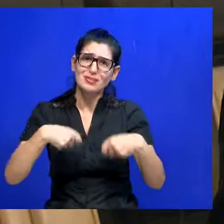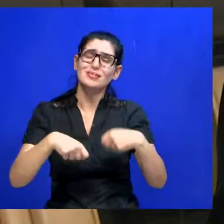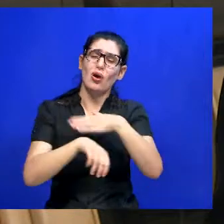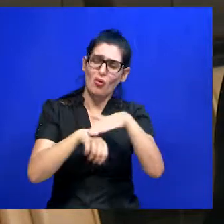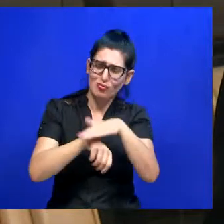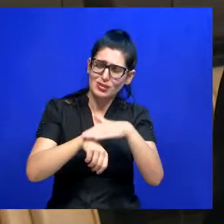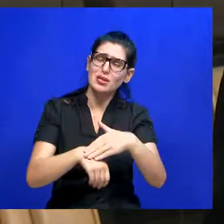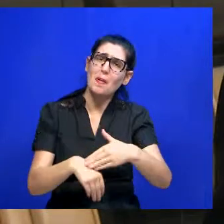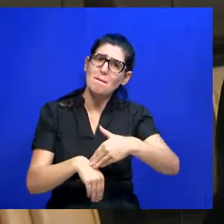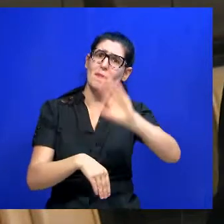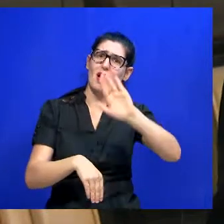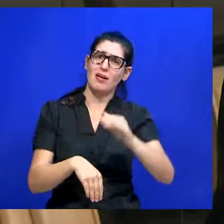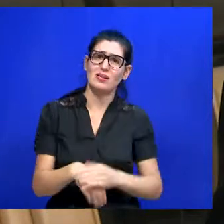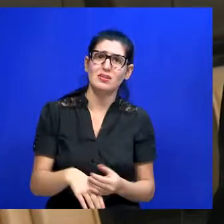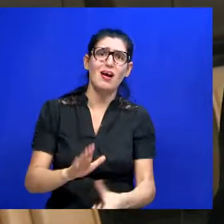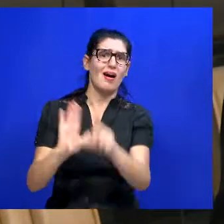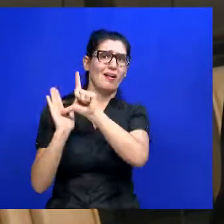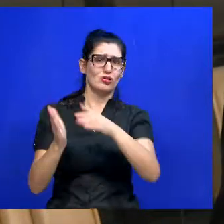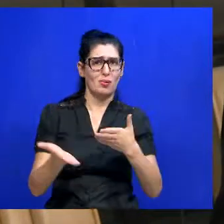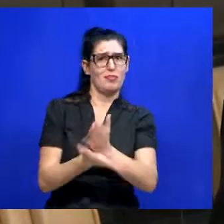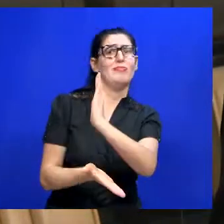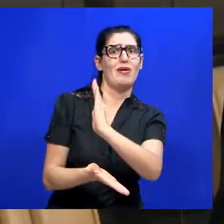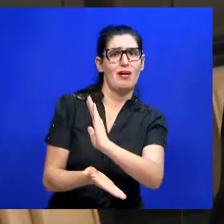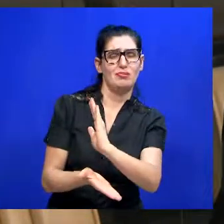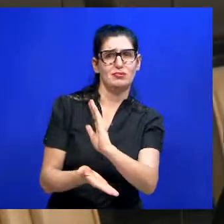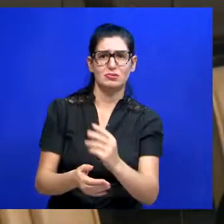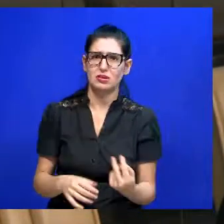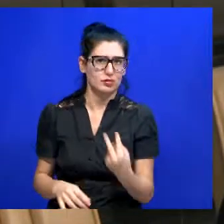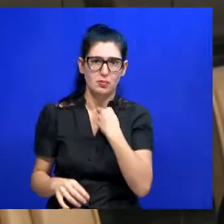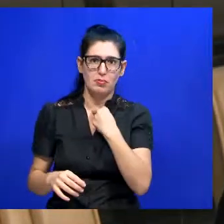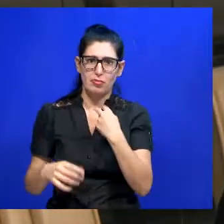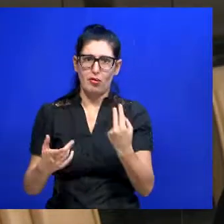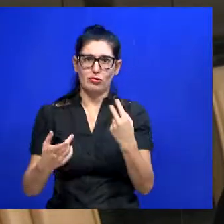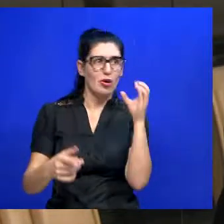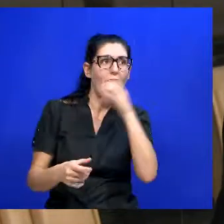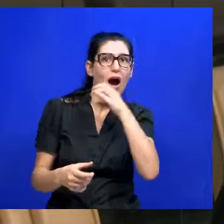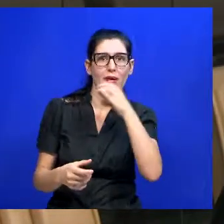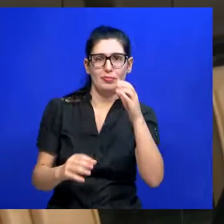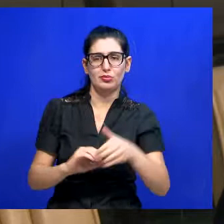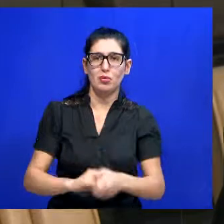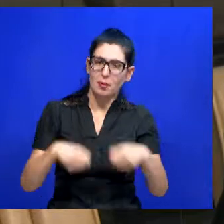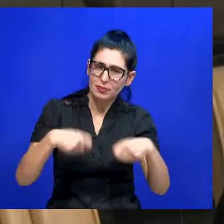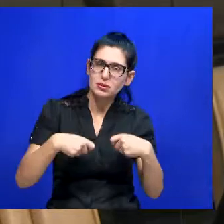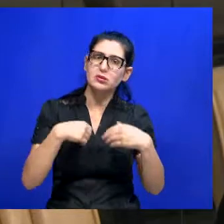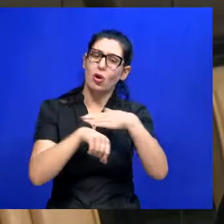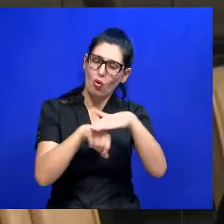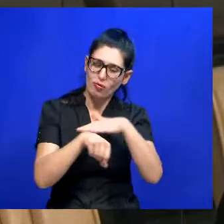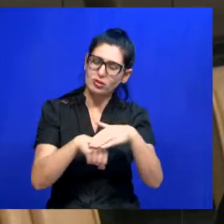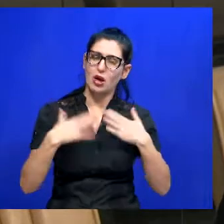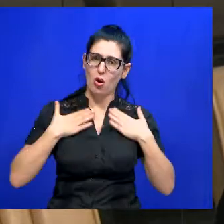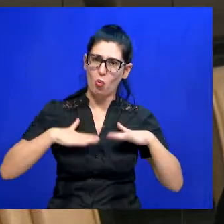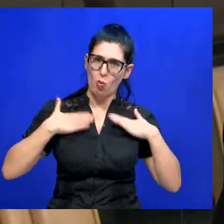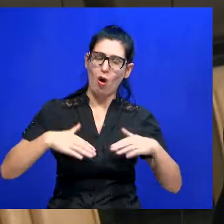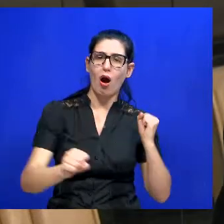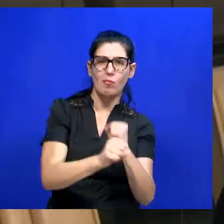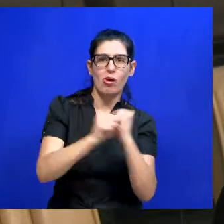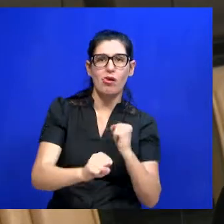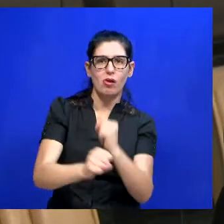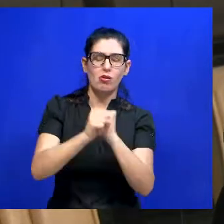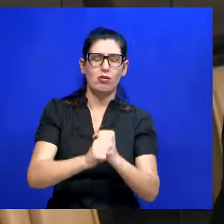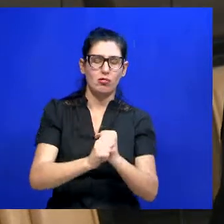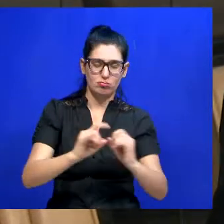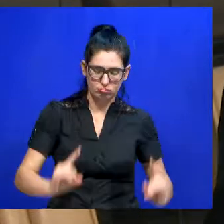antes da aprovação. Eles alegaram que não houve, de fato, um debate a respeito desta obra, deste projeto